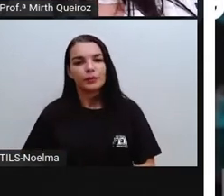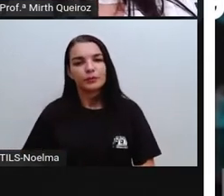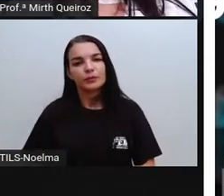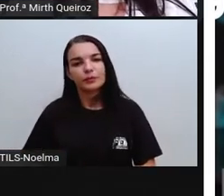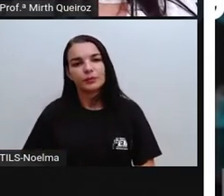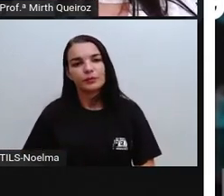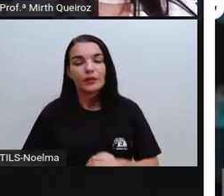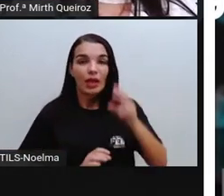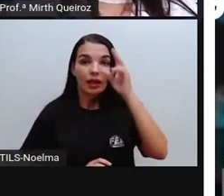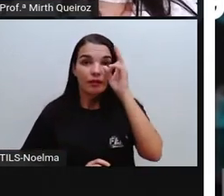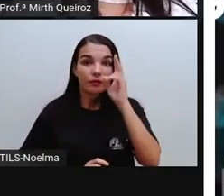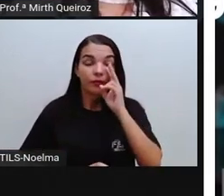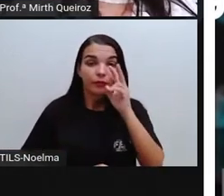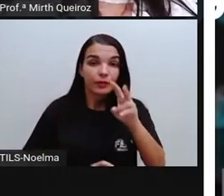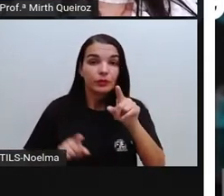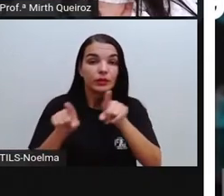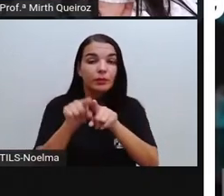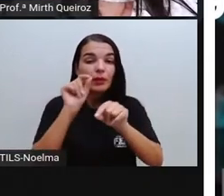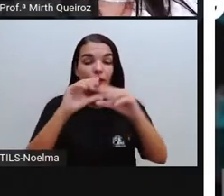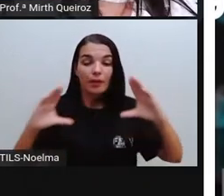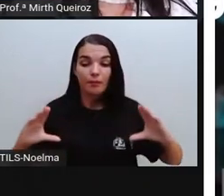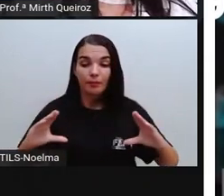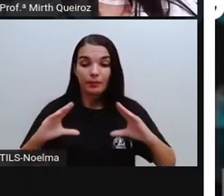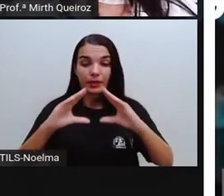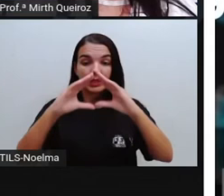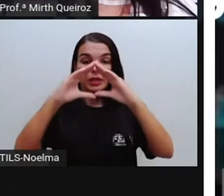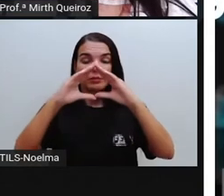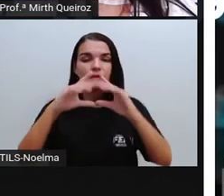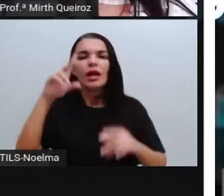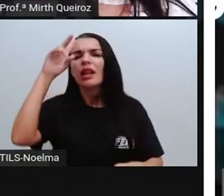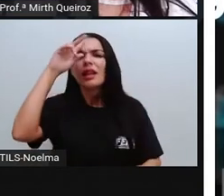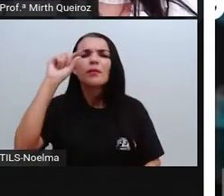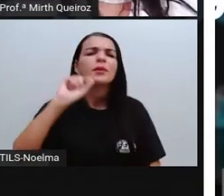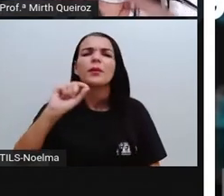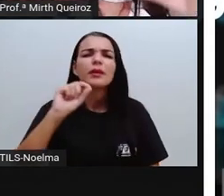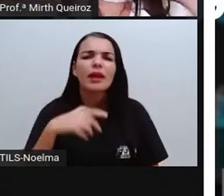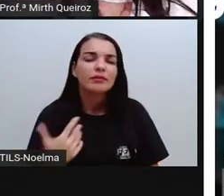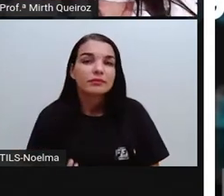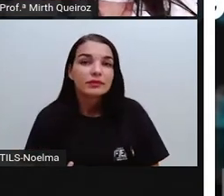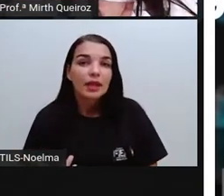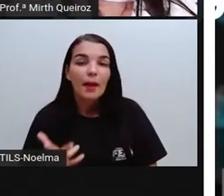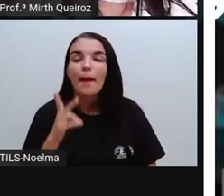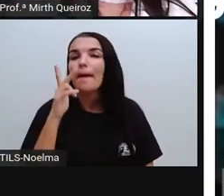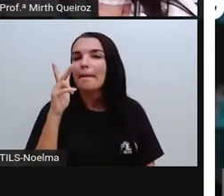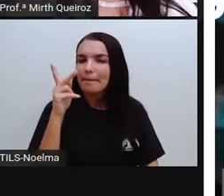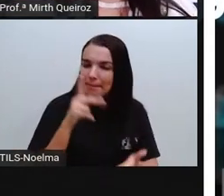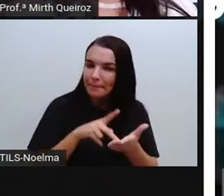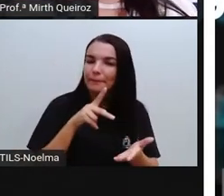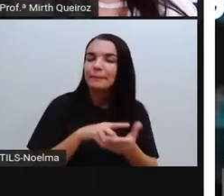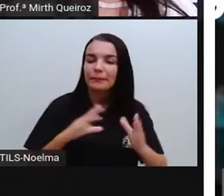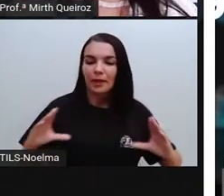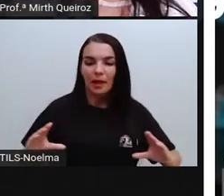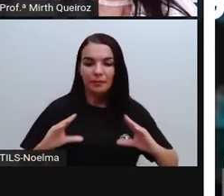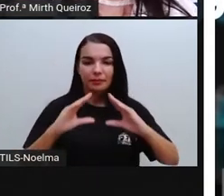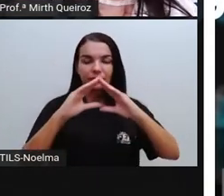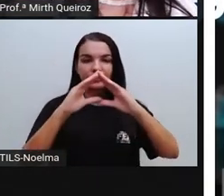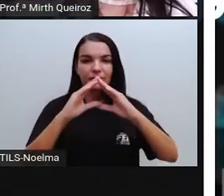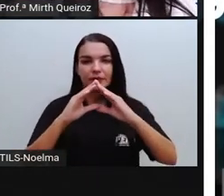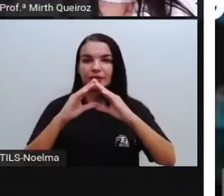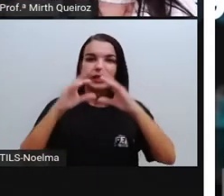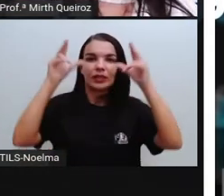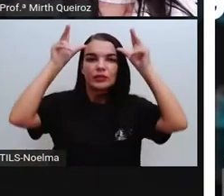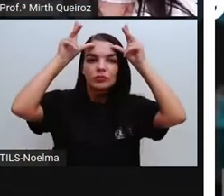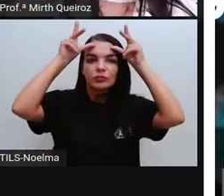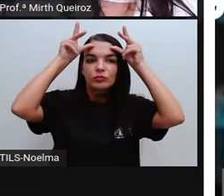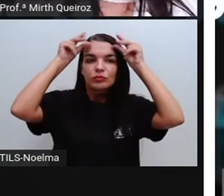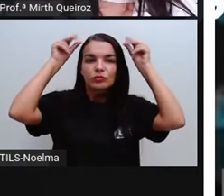Nós vimos, por exemplo, a pirâmide, né? Lembra uma própria pirâmide mesmo, a pirâmide do Egito, por exemplo.